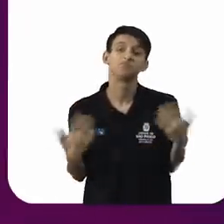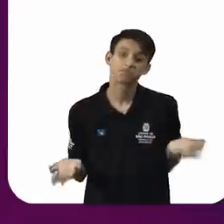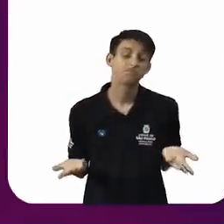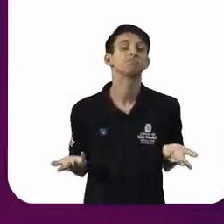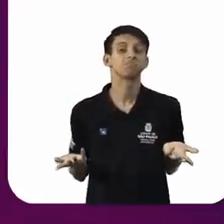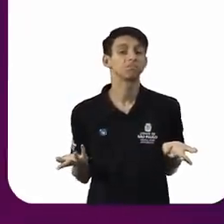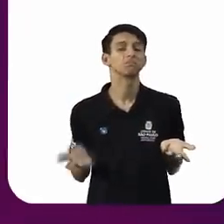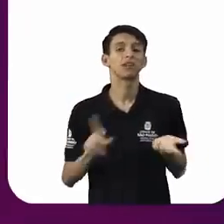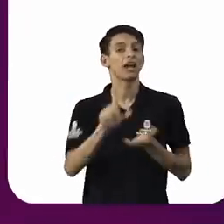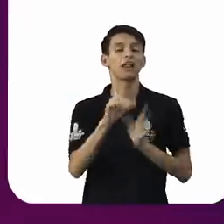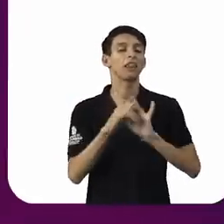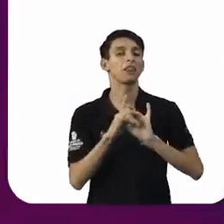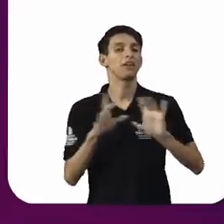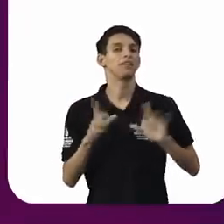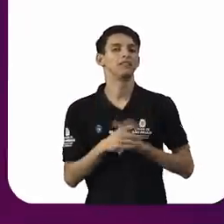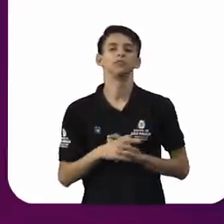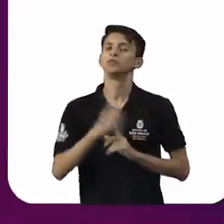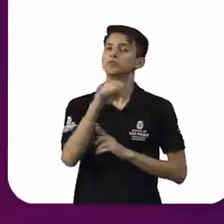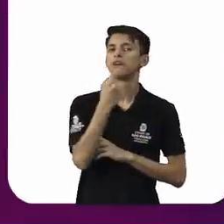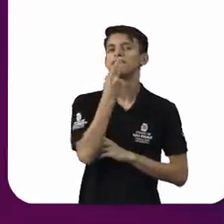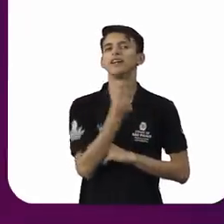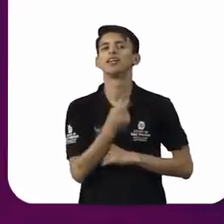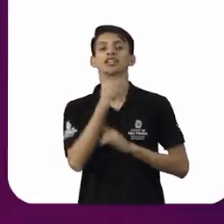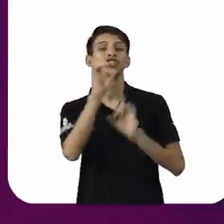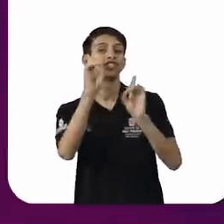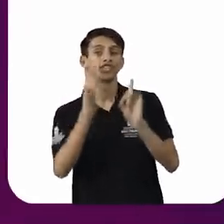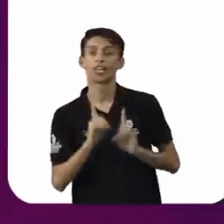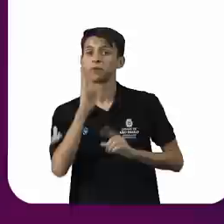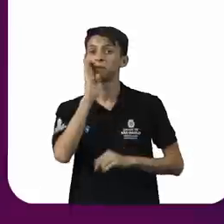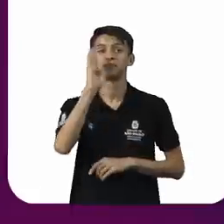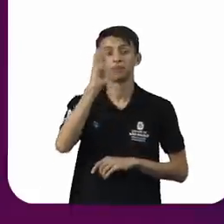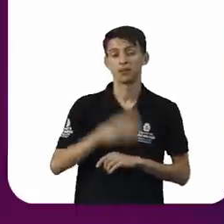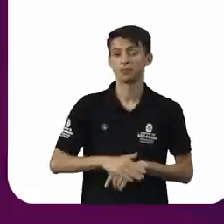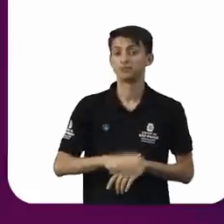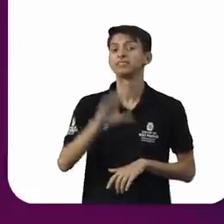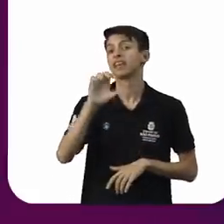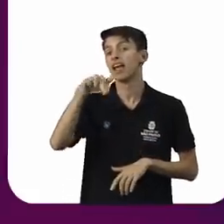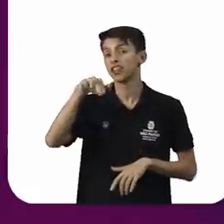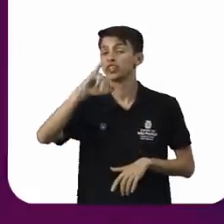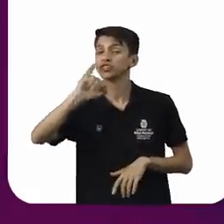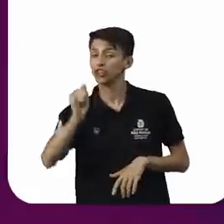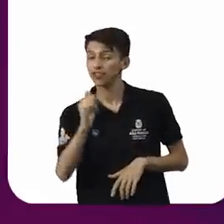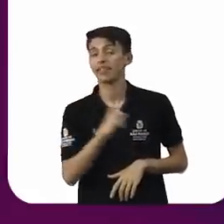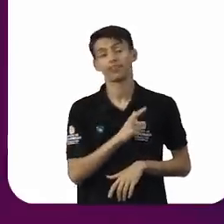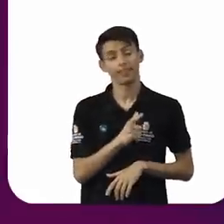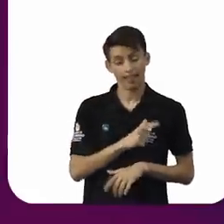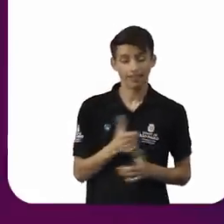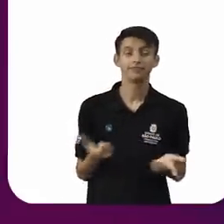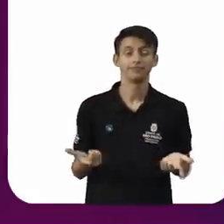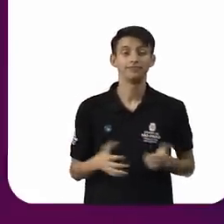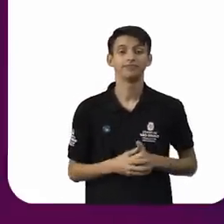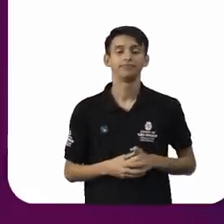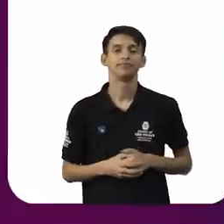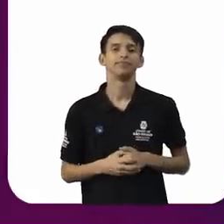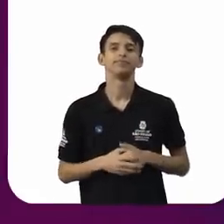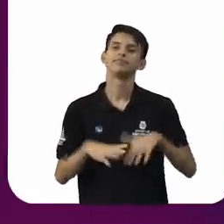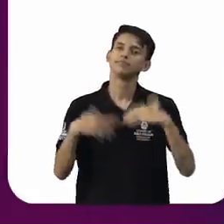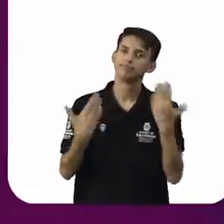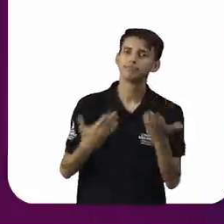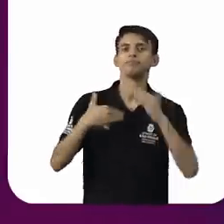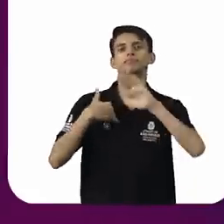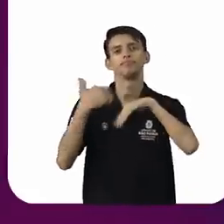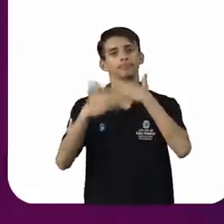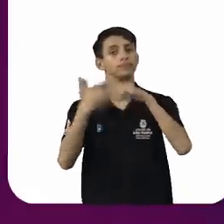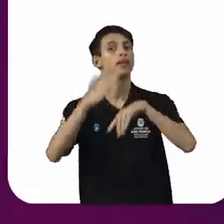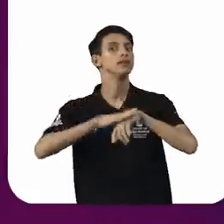estamos lidando com direito fundamental, o CNJ tem resoluções sobre esse tema, e cada vez mais o